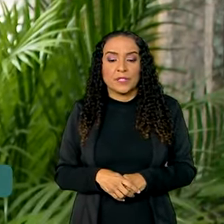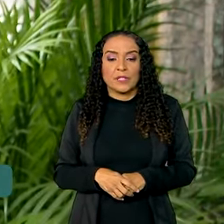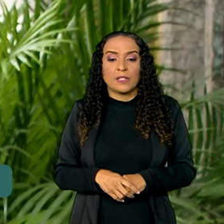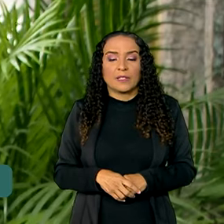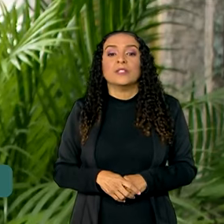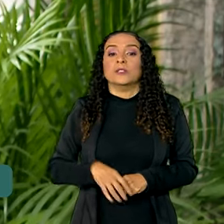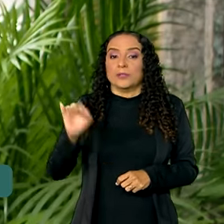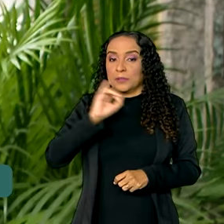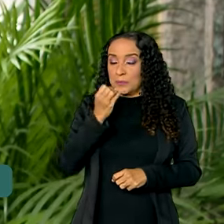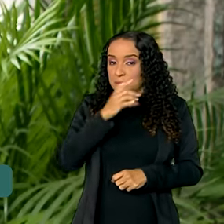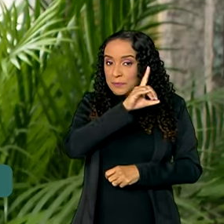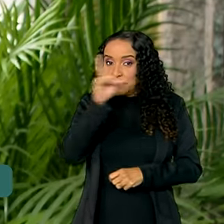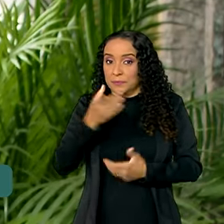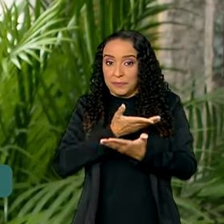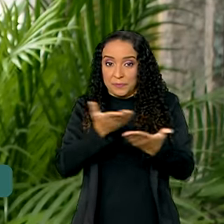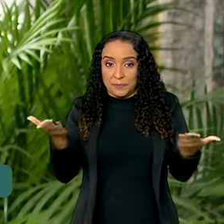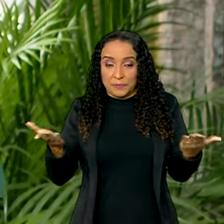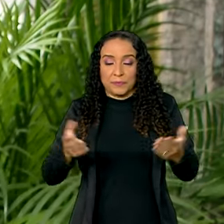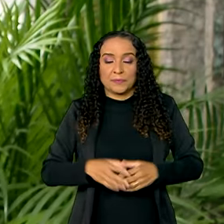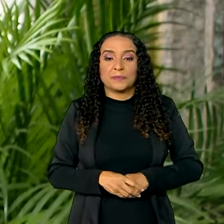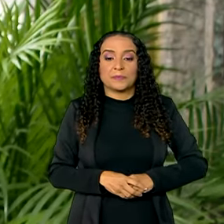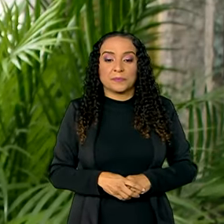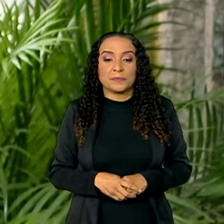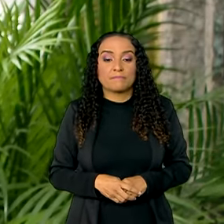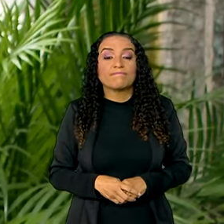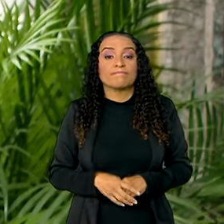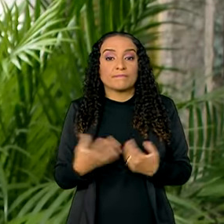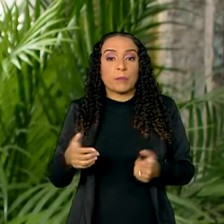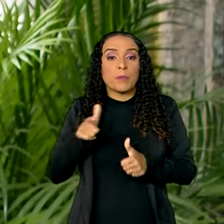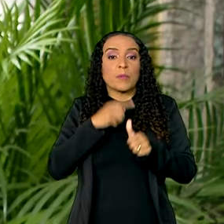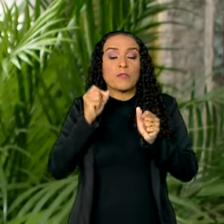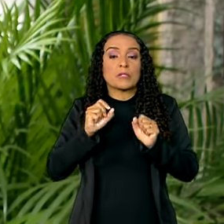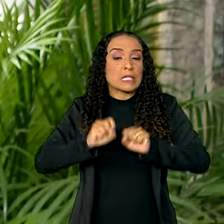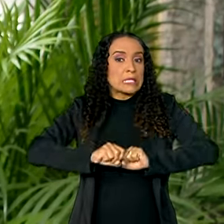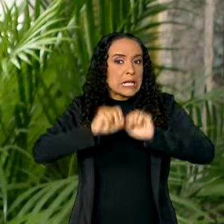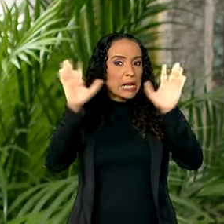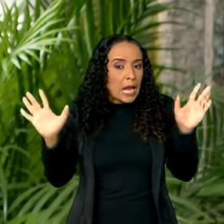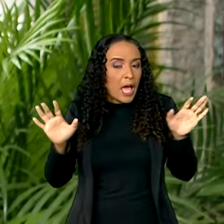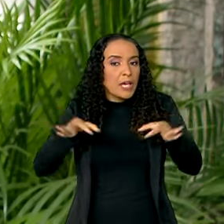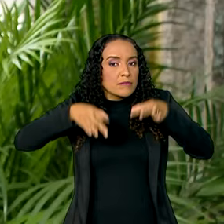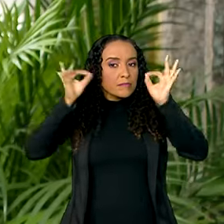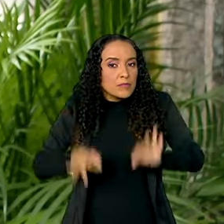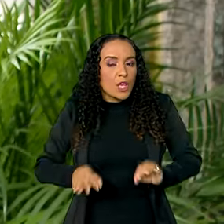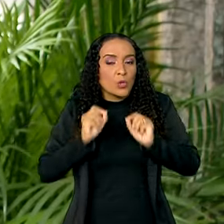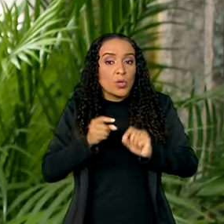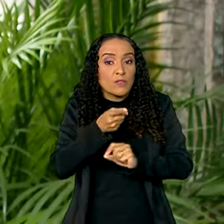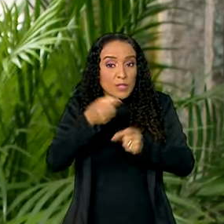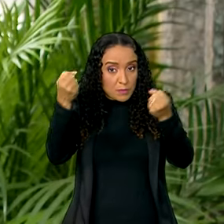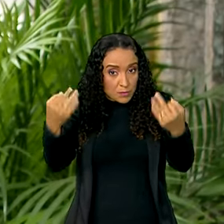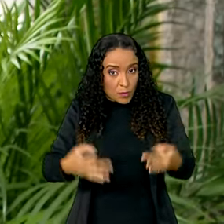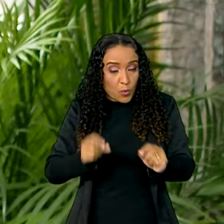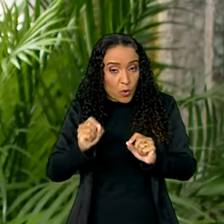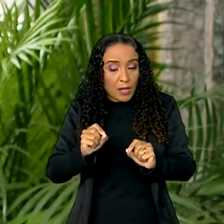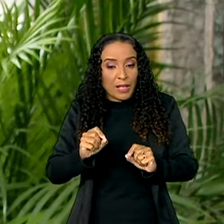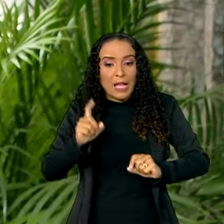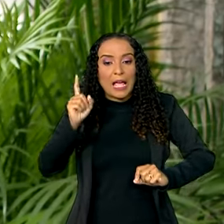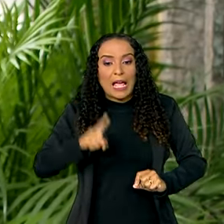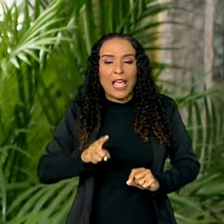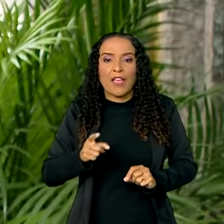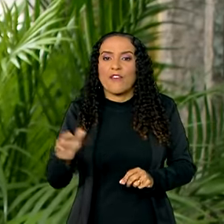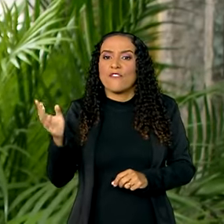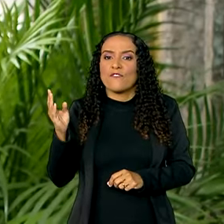Oi, Vanessa, bom dia para você, bom dia a todos. Vanessa, primeiro vamos esclarecer, enfatizar bem isso que você disse, que é